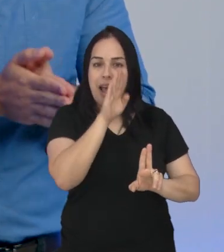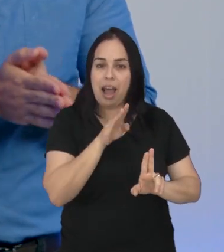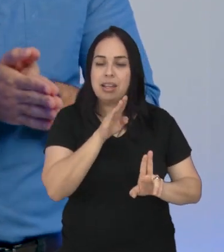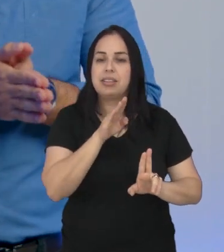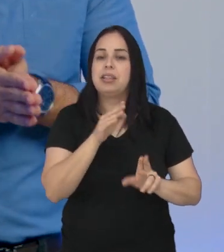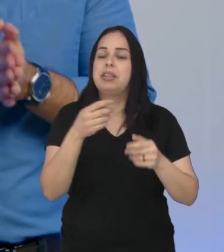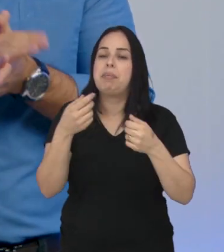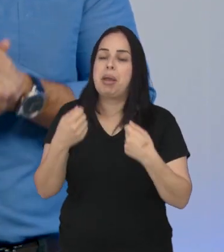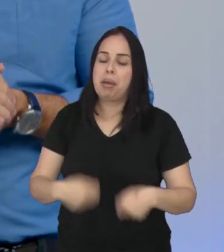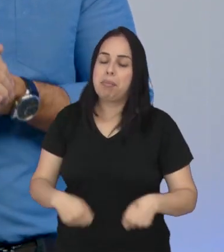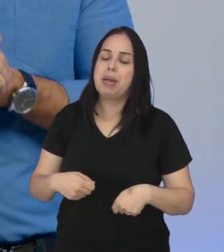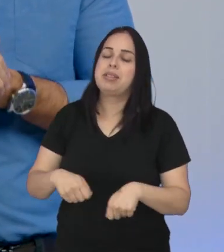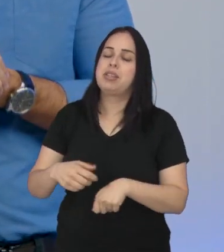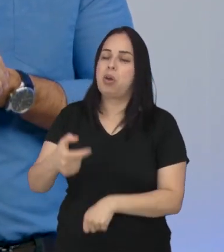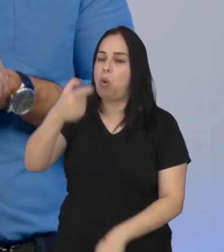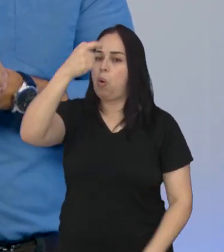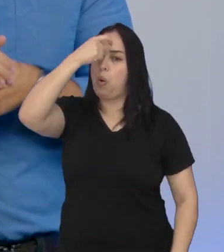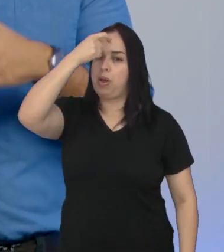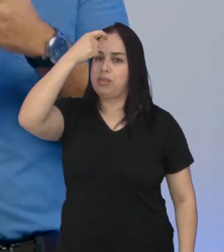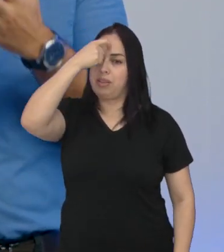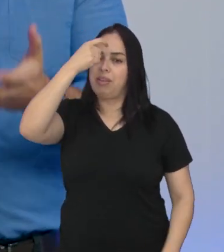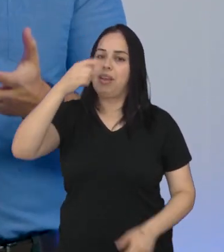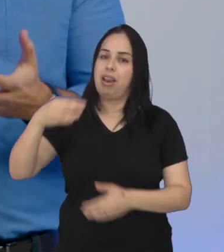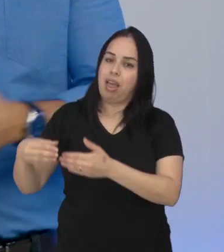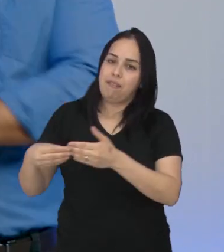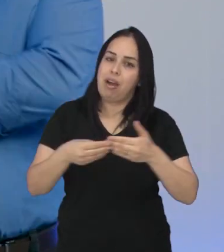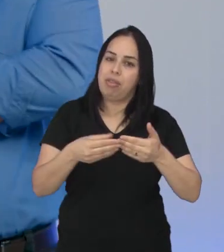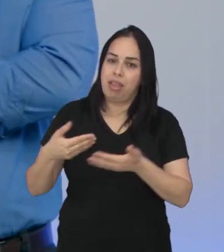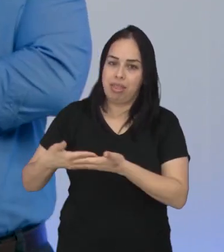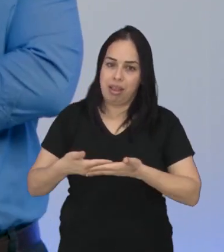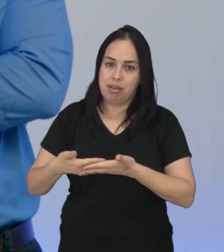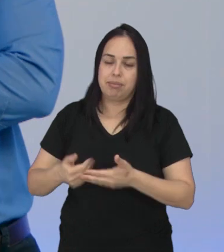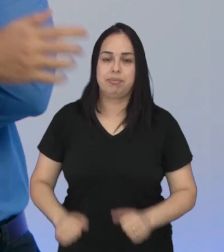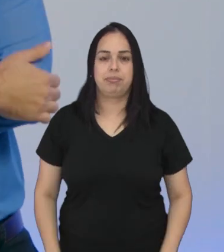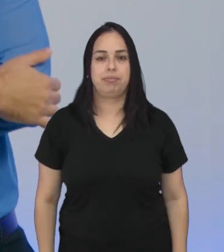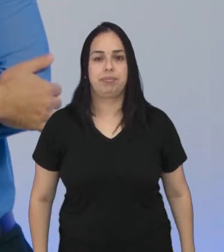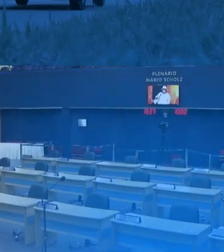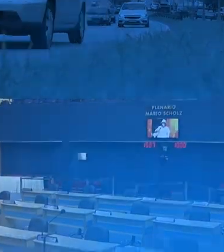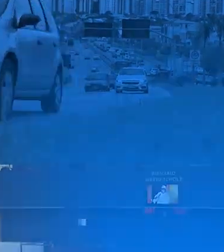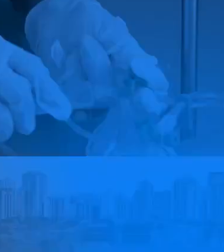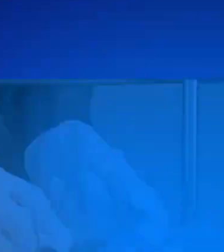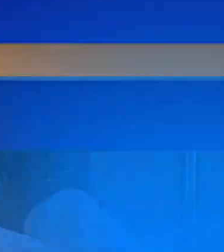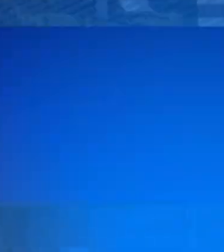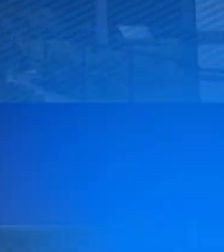pública e os pais têm que se conscientizar para levar os filhos para fazer os testes, hein?